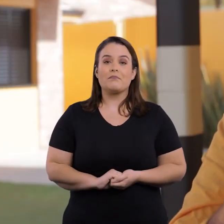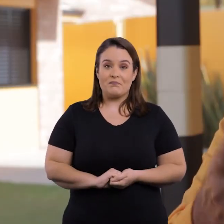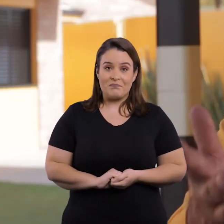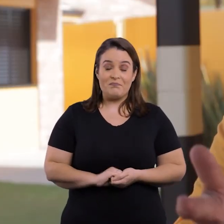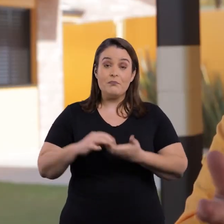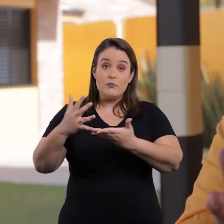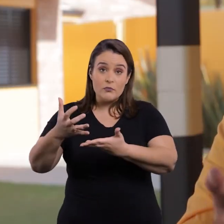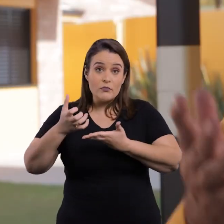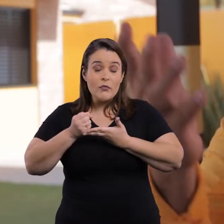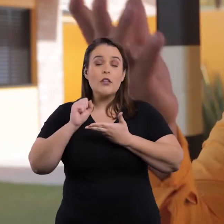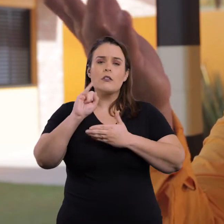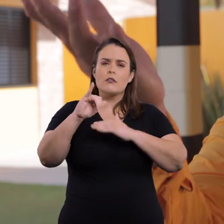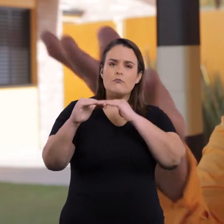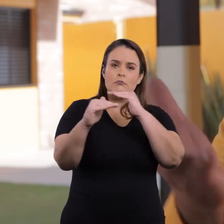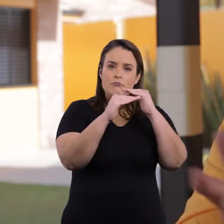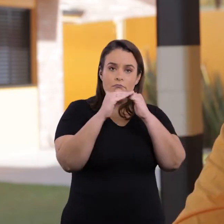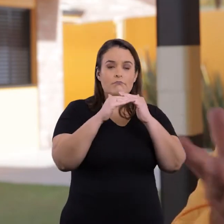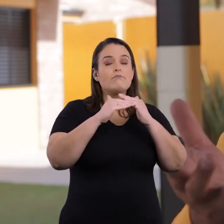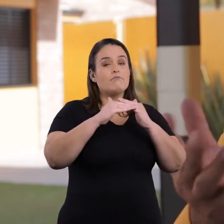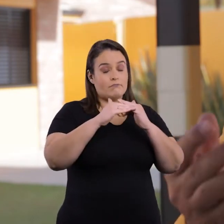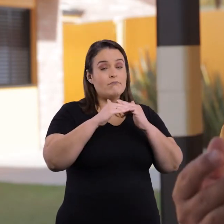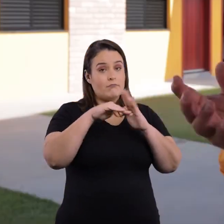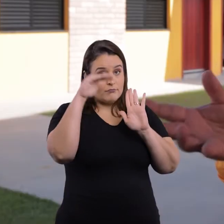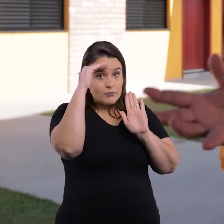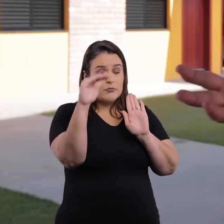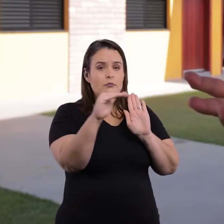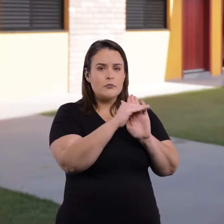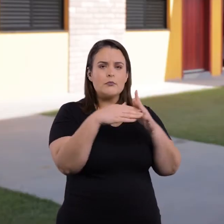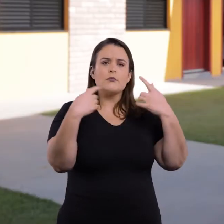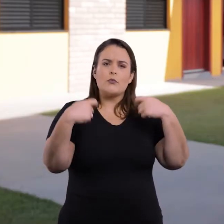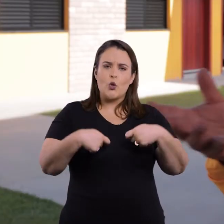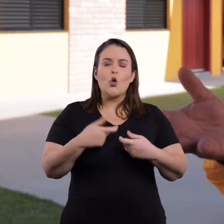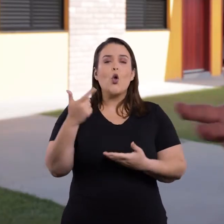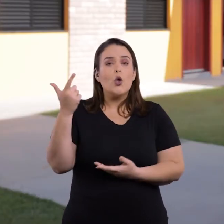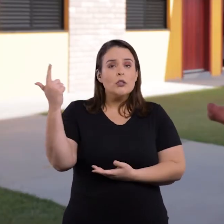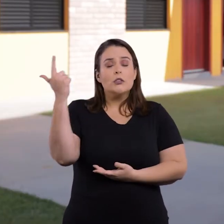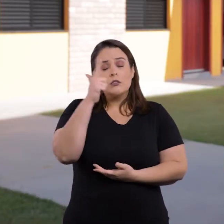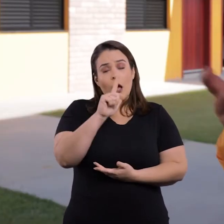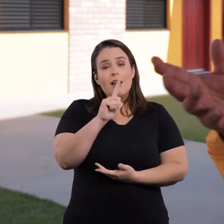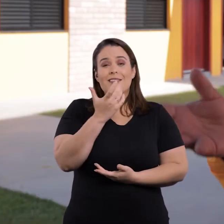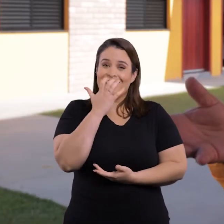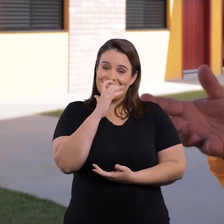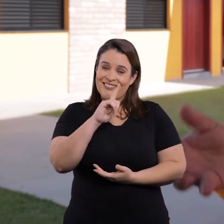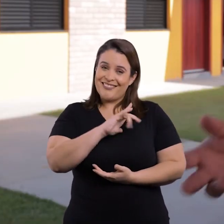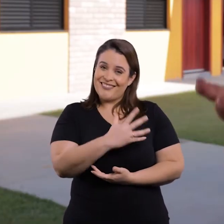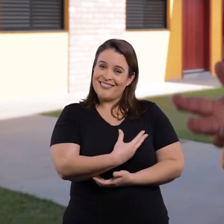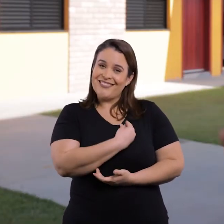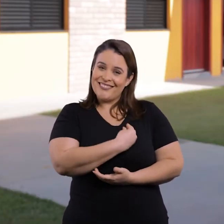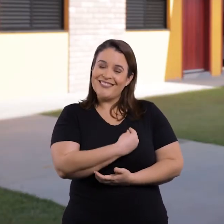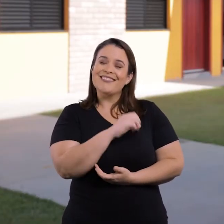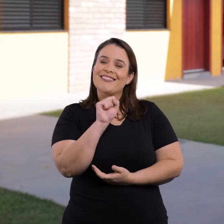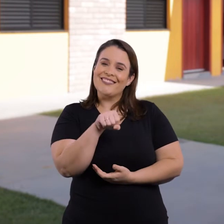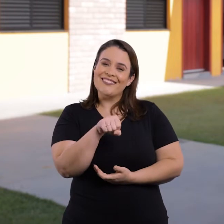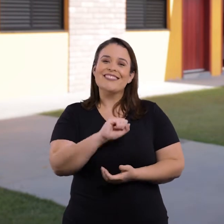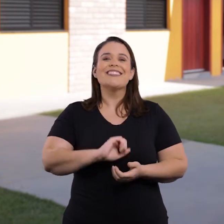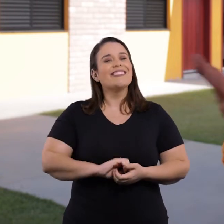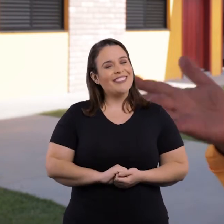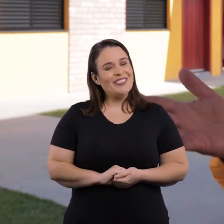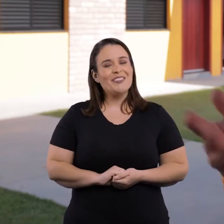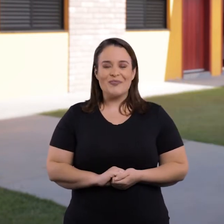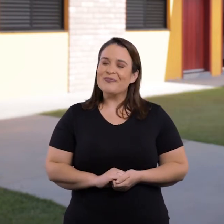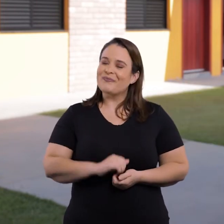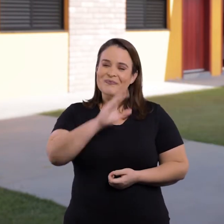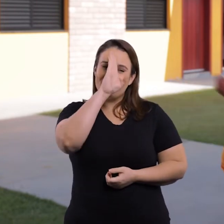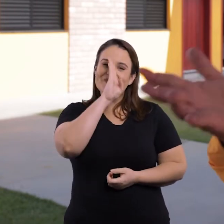inscrever, você vai se candidatar, se tiver dentro dos parâmetros e você tiver condições para se manter, para ter esse cão e levar sua vida?